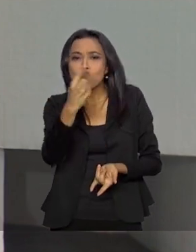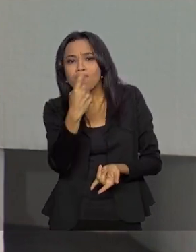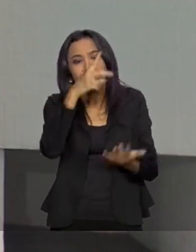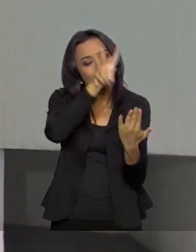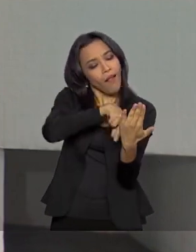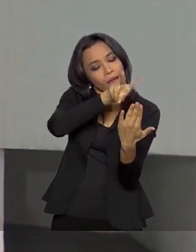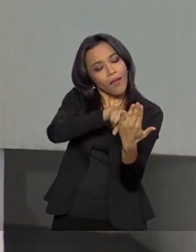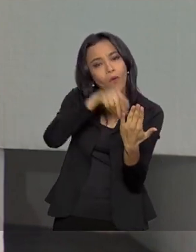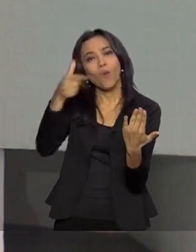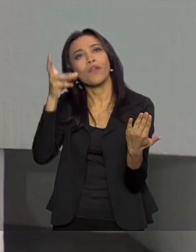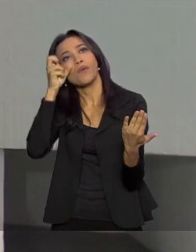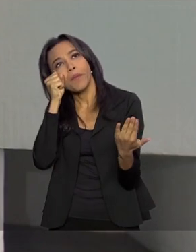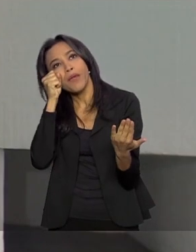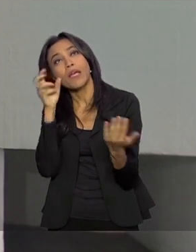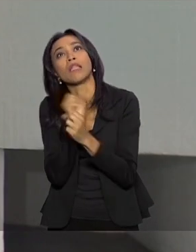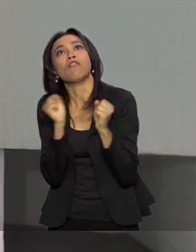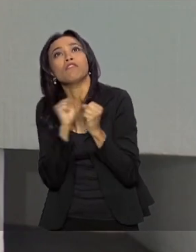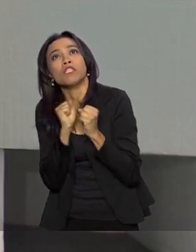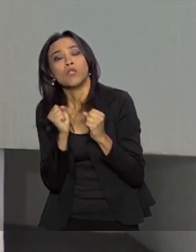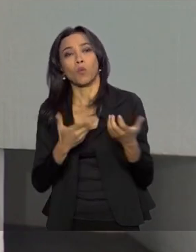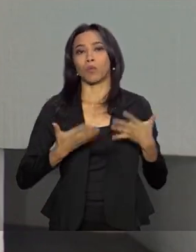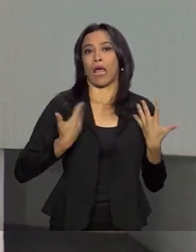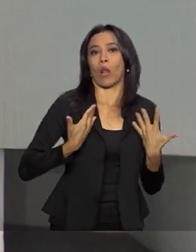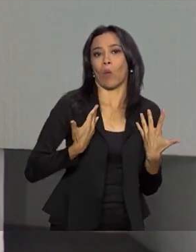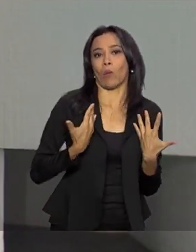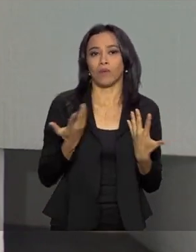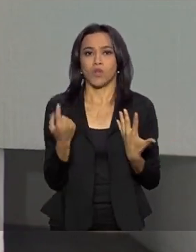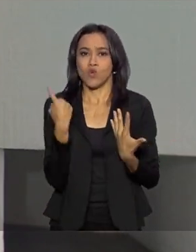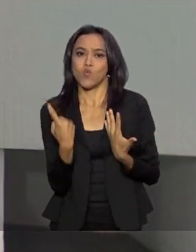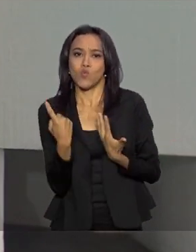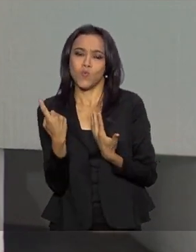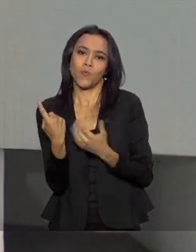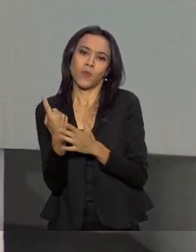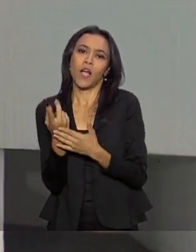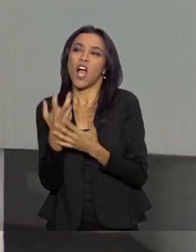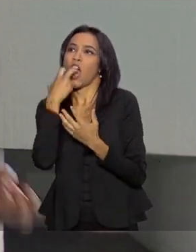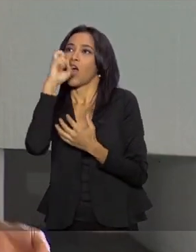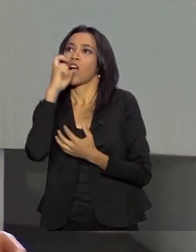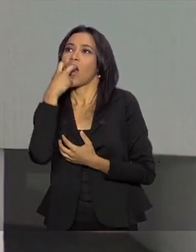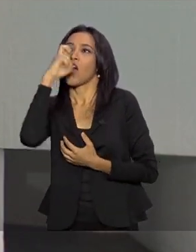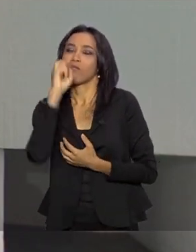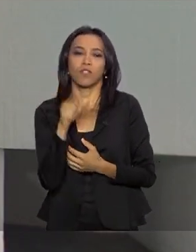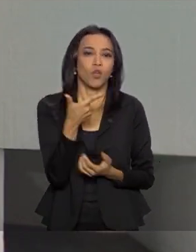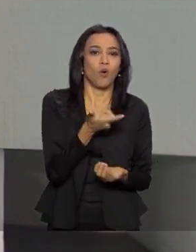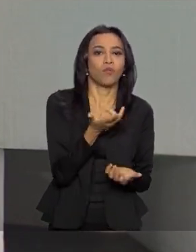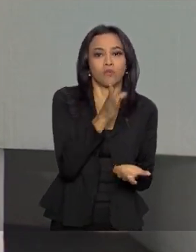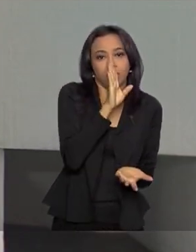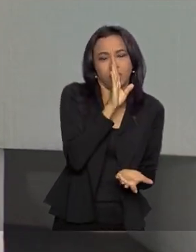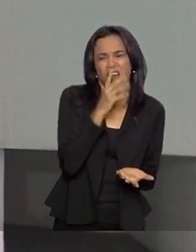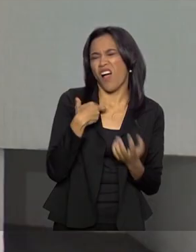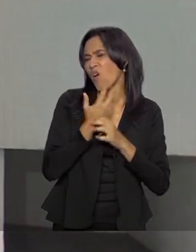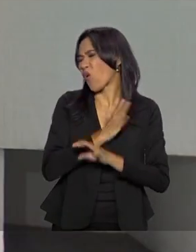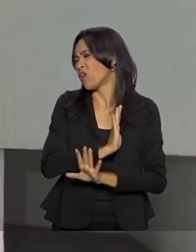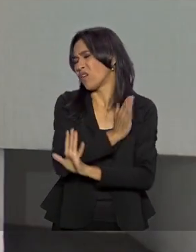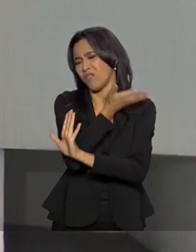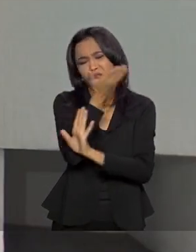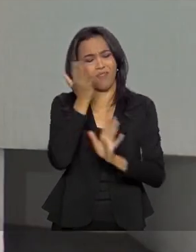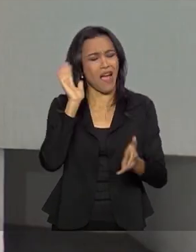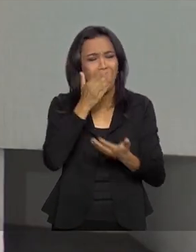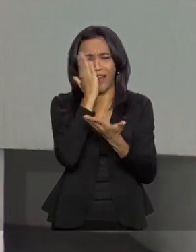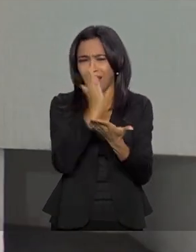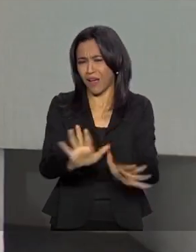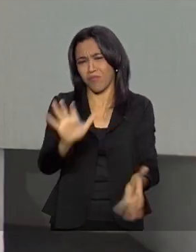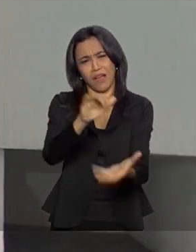outro quer dormir, um está frio, o outro está calor, um ronca, o outro... Aí, isso acaba com qualquer